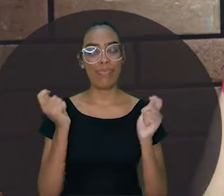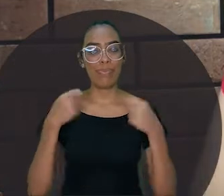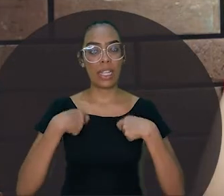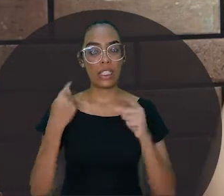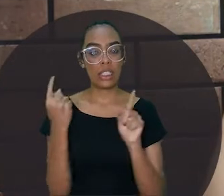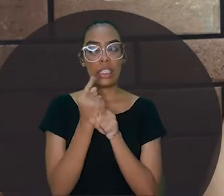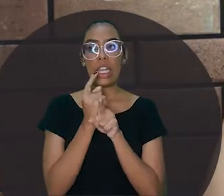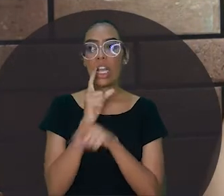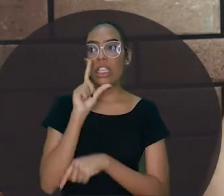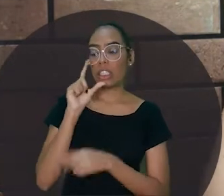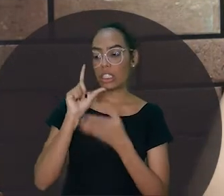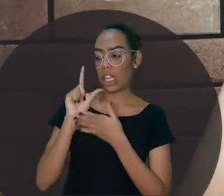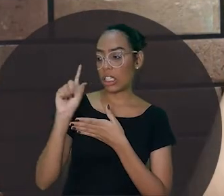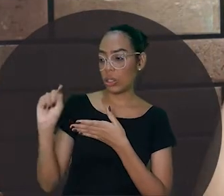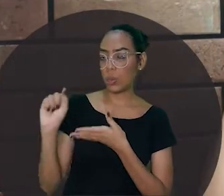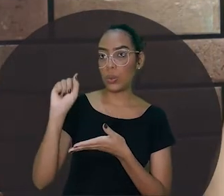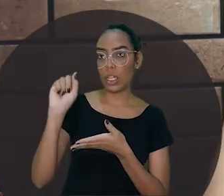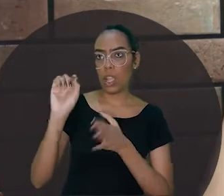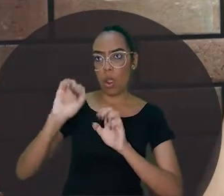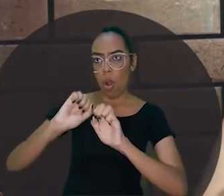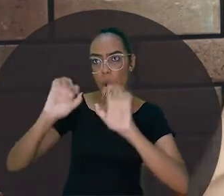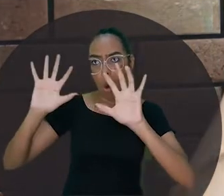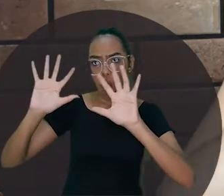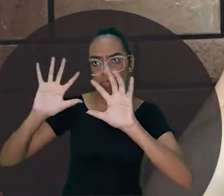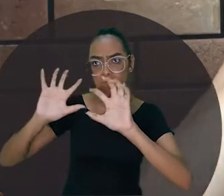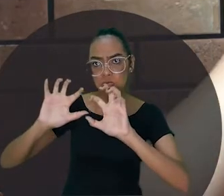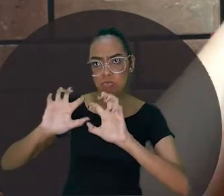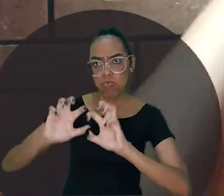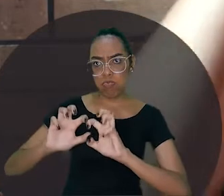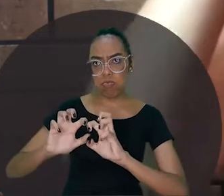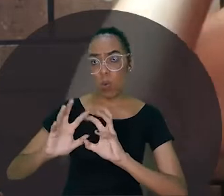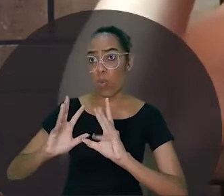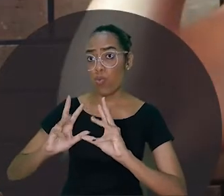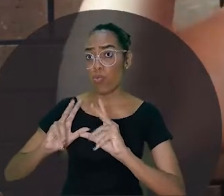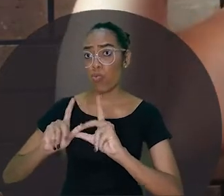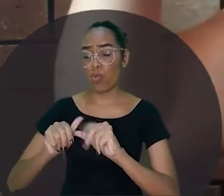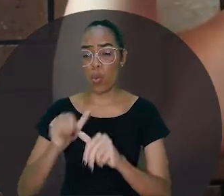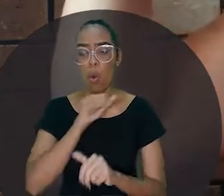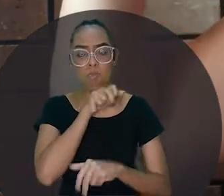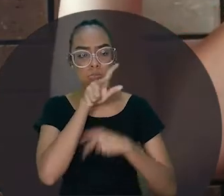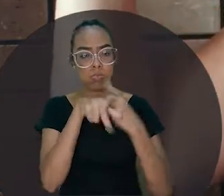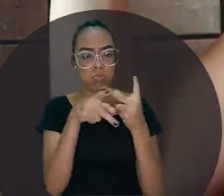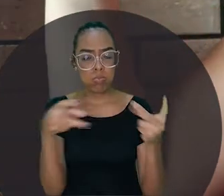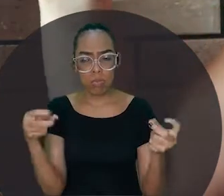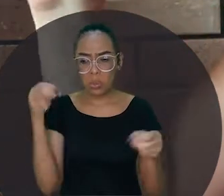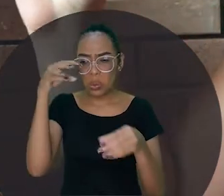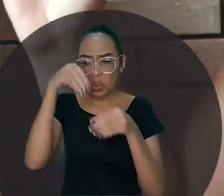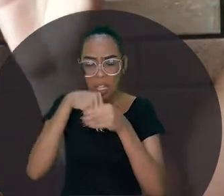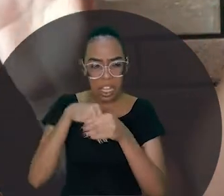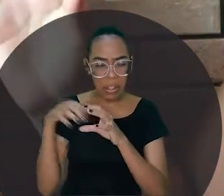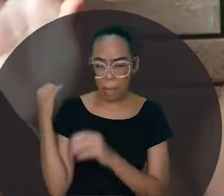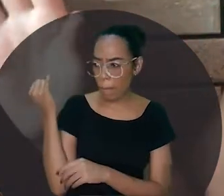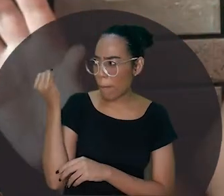Foi saindo de dentro do coco a escuridão. Junto com ela, todos os bichos que